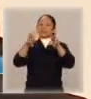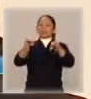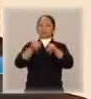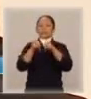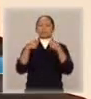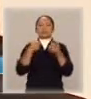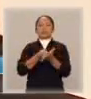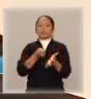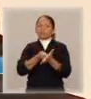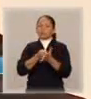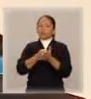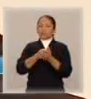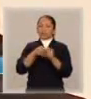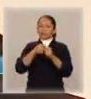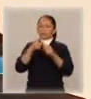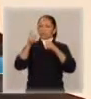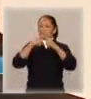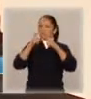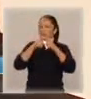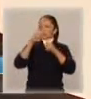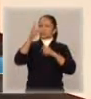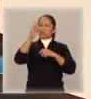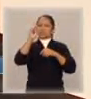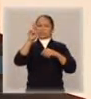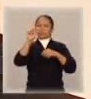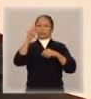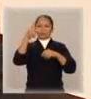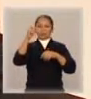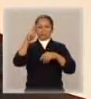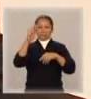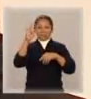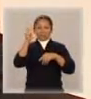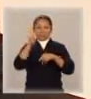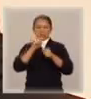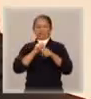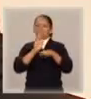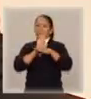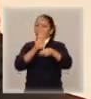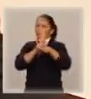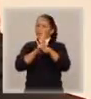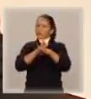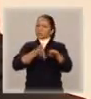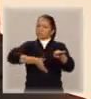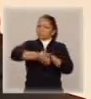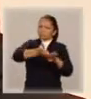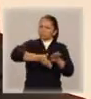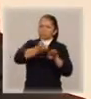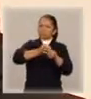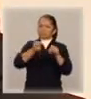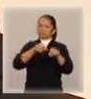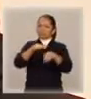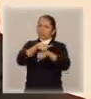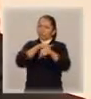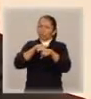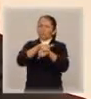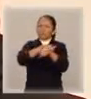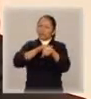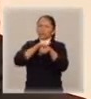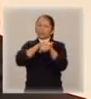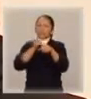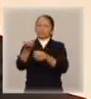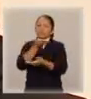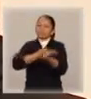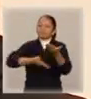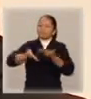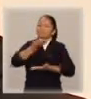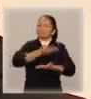definido por um juiz, que vai servir de regulador nesses casos. É ele que vai